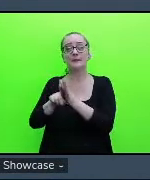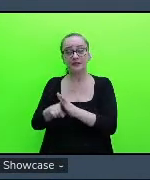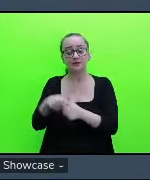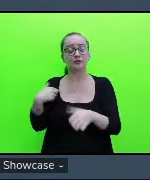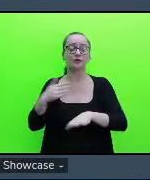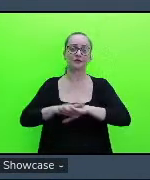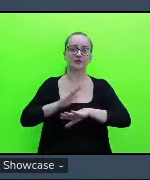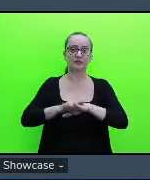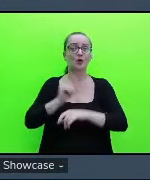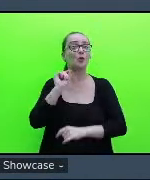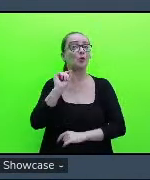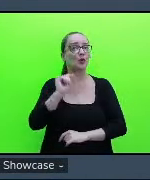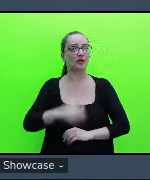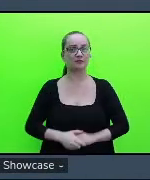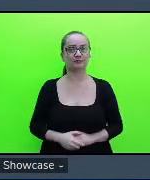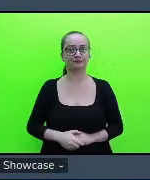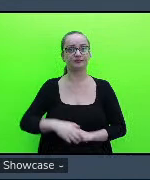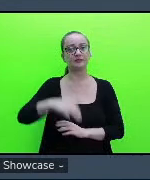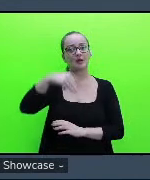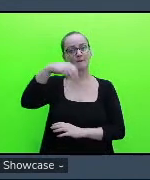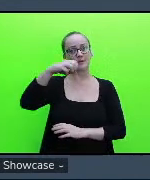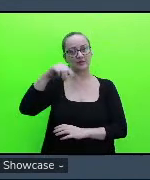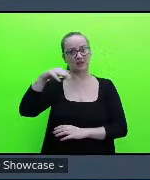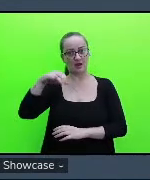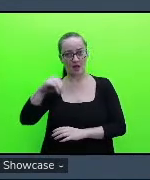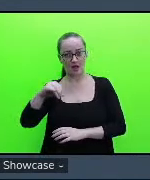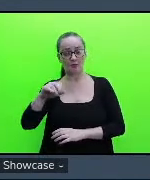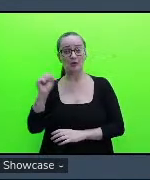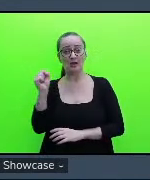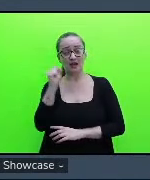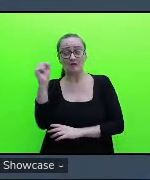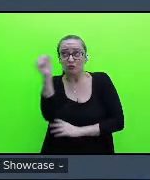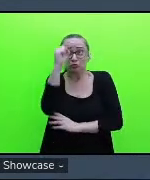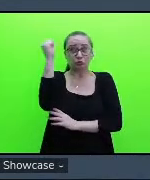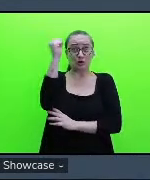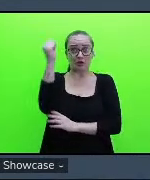que foi moderado grave e muito grave